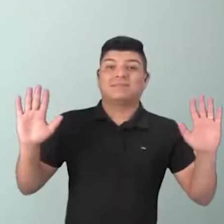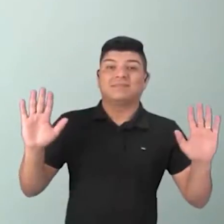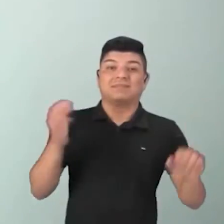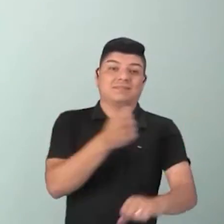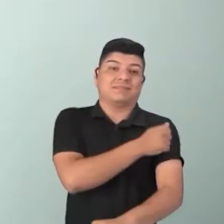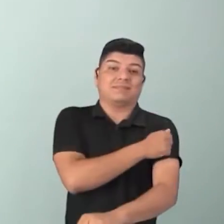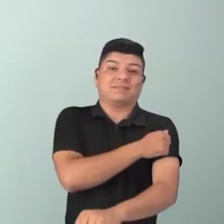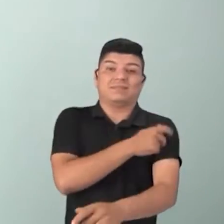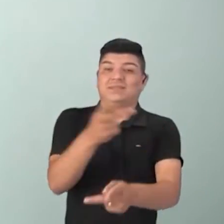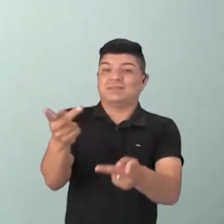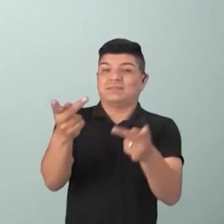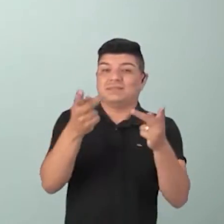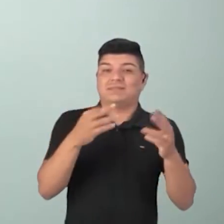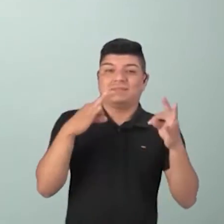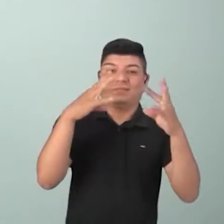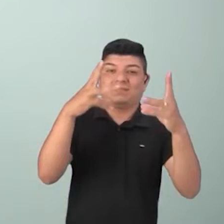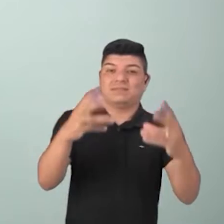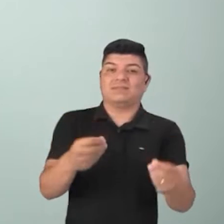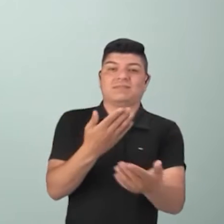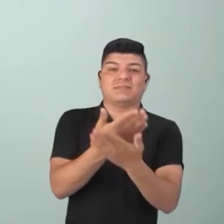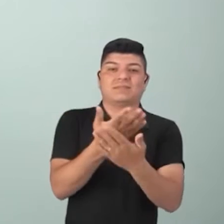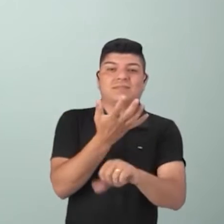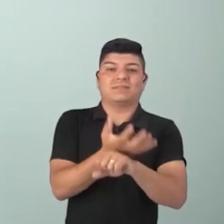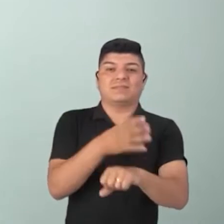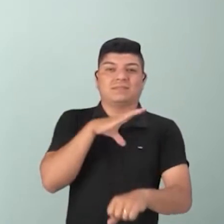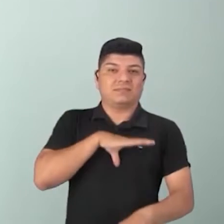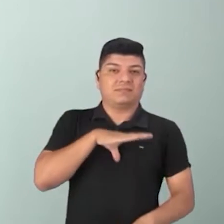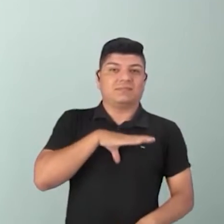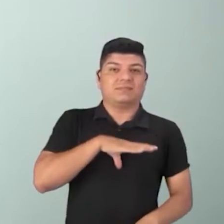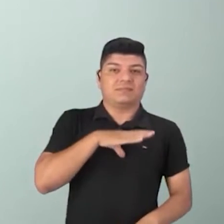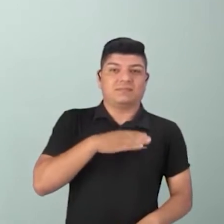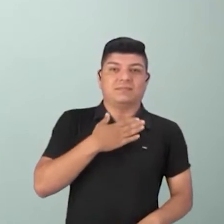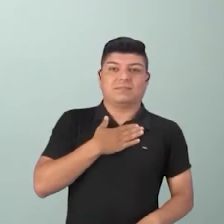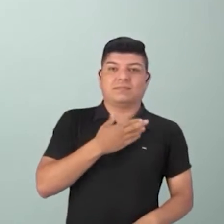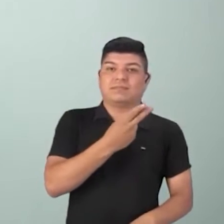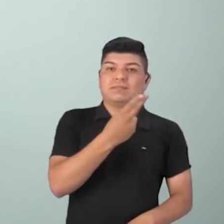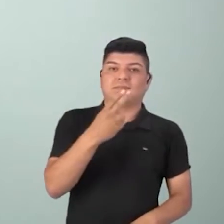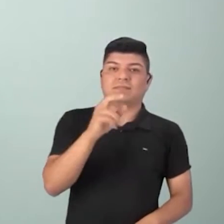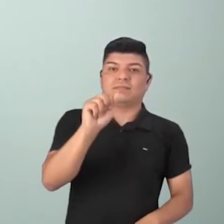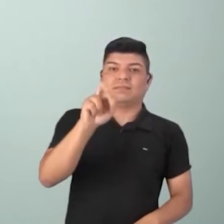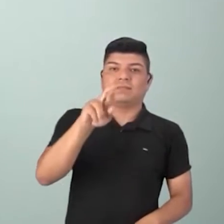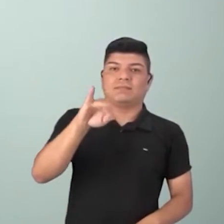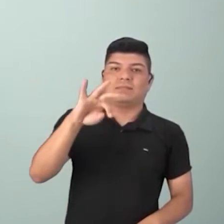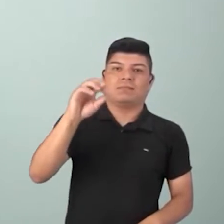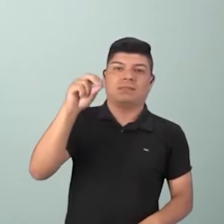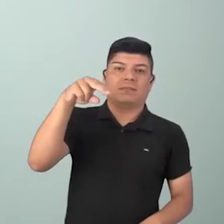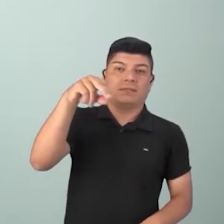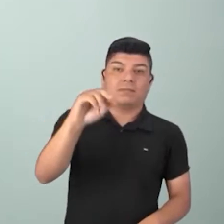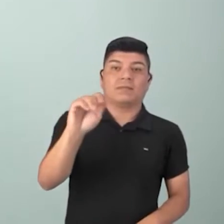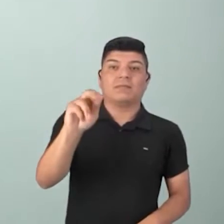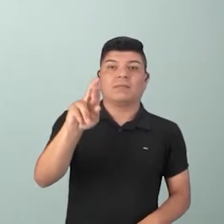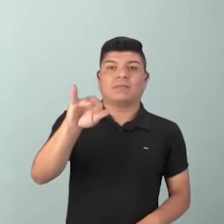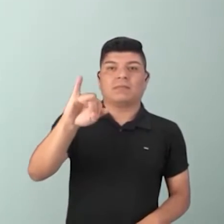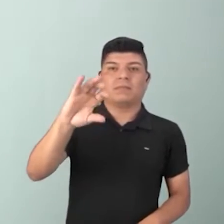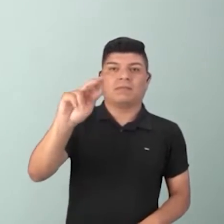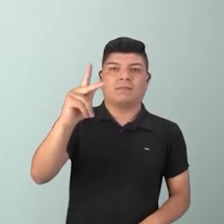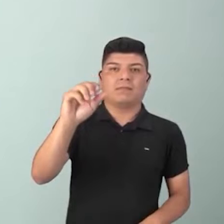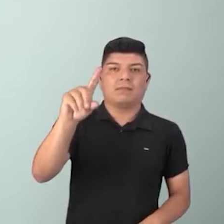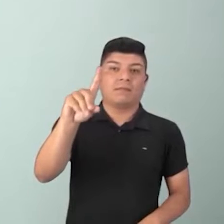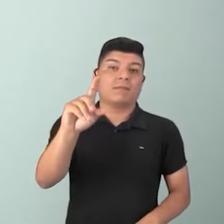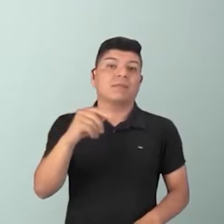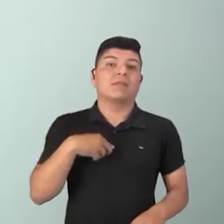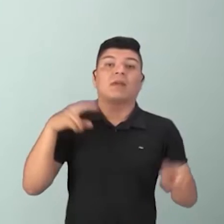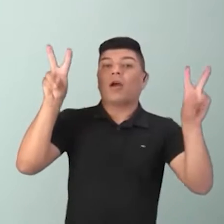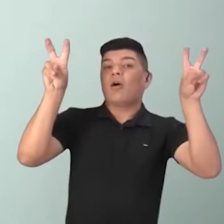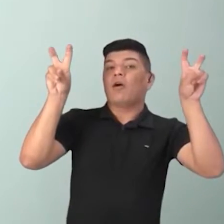Olá, alunos! Sejam todos bem-vindos a mais uma aula de língua portuguesa. Meu nome é Ayrton Richard e o tema da